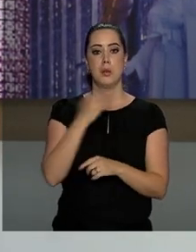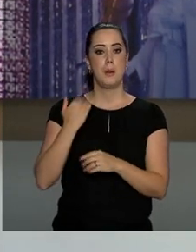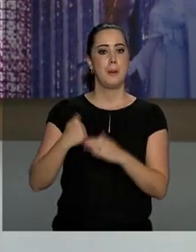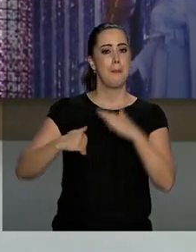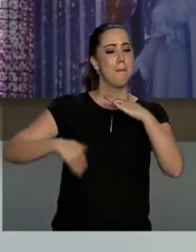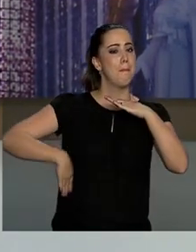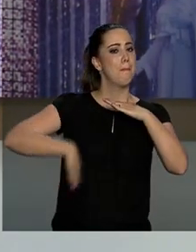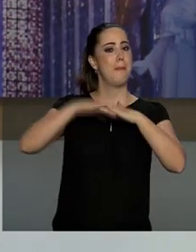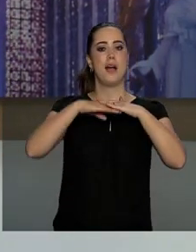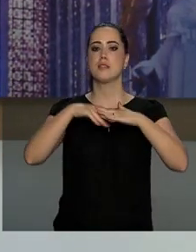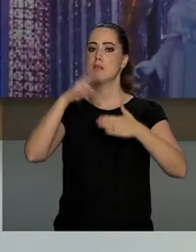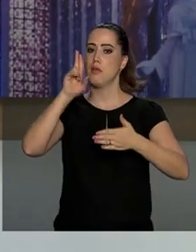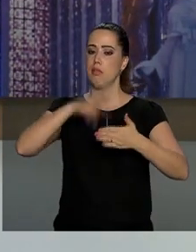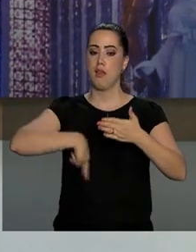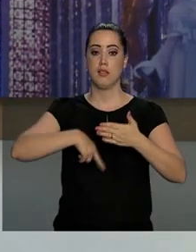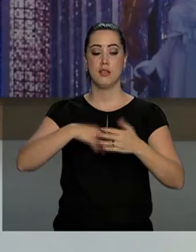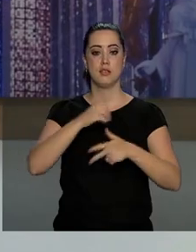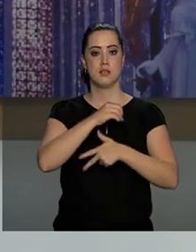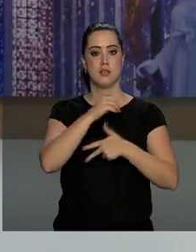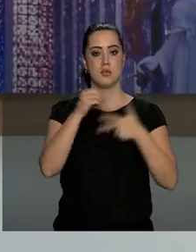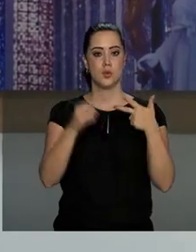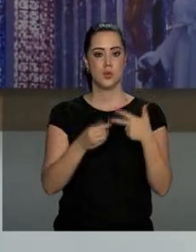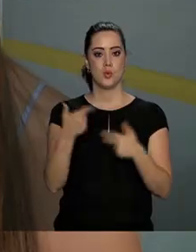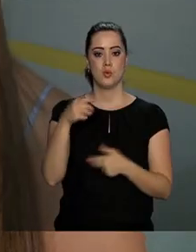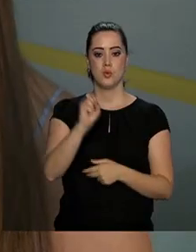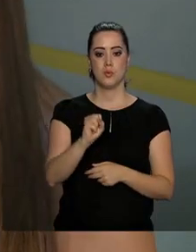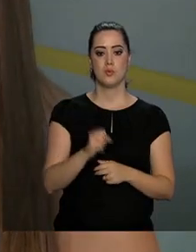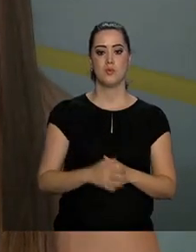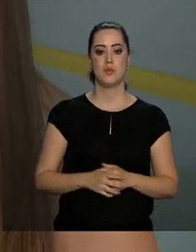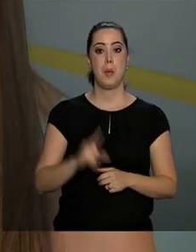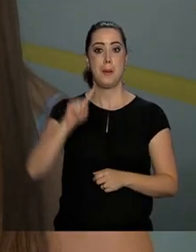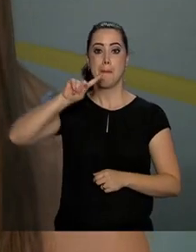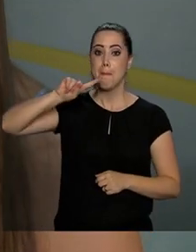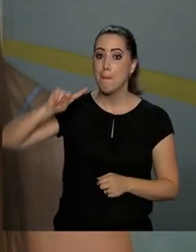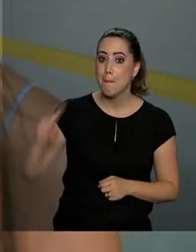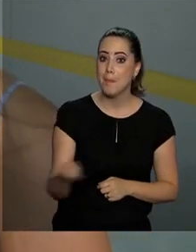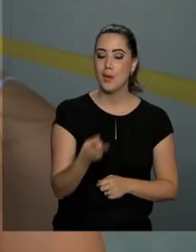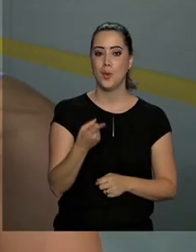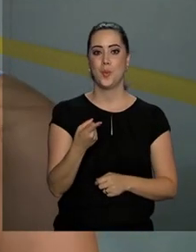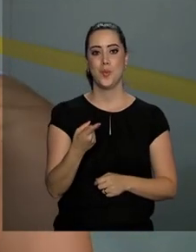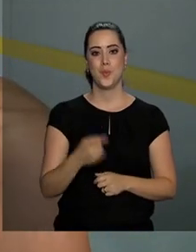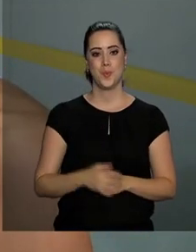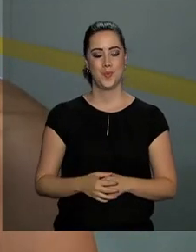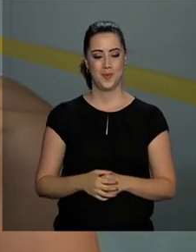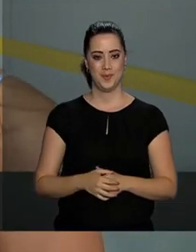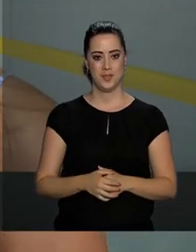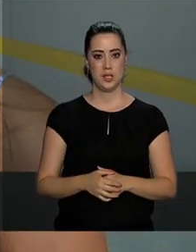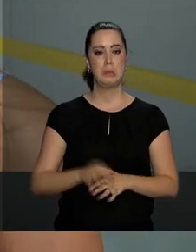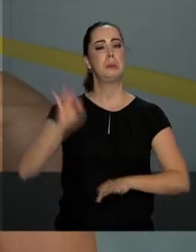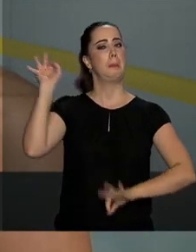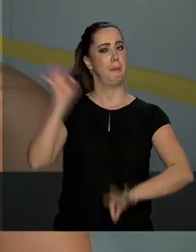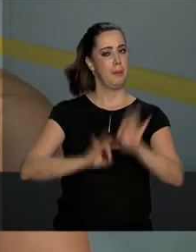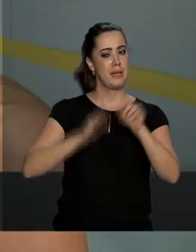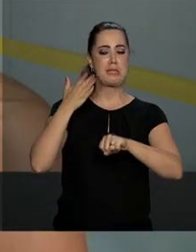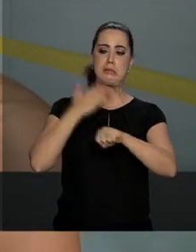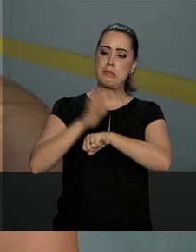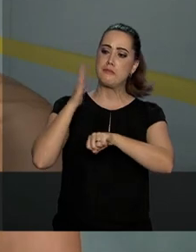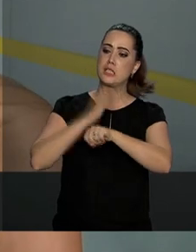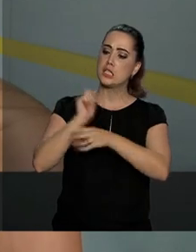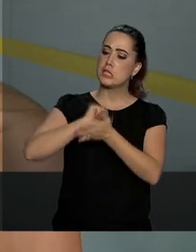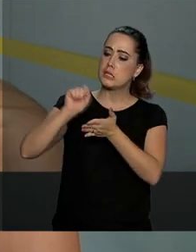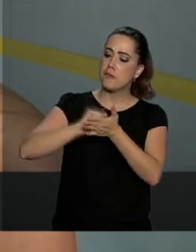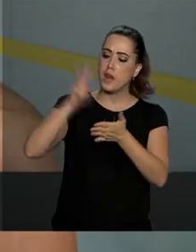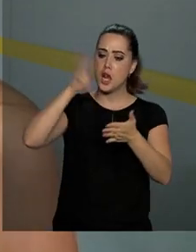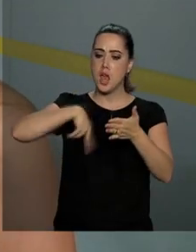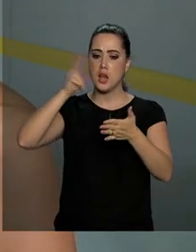máxima na redação do Enem de 2018. Mil pontos. A gente tem que se preparar muito, escrever muito e ler